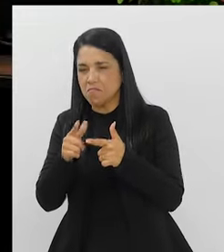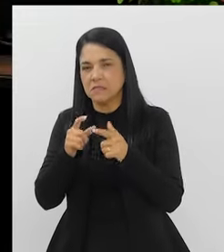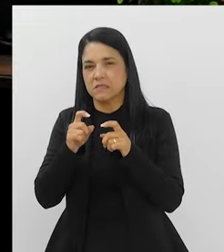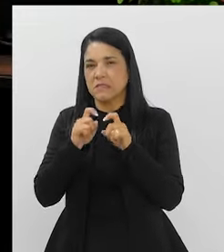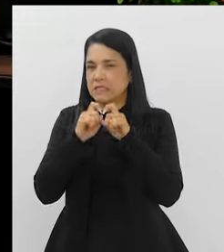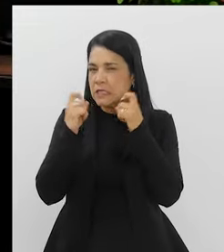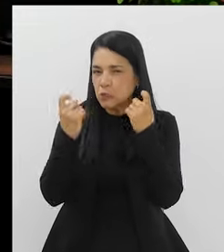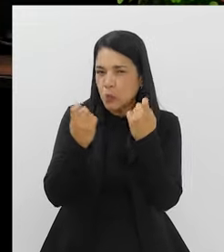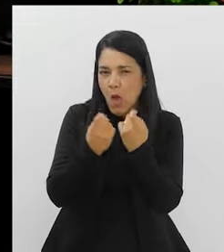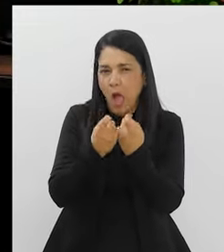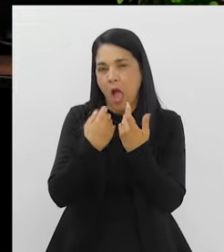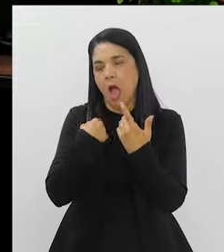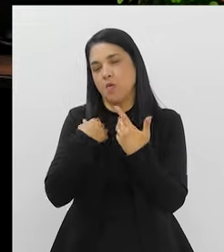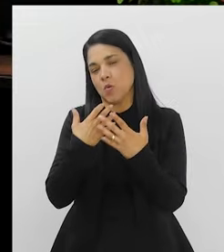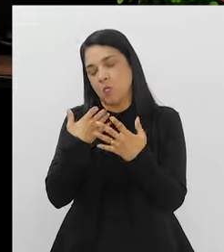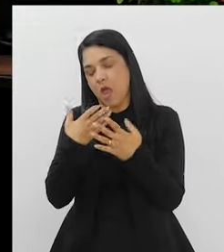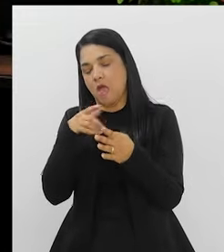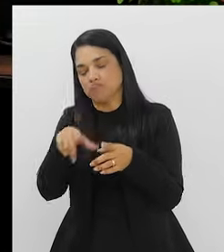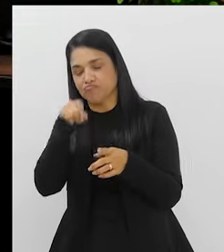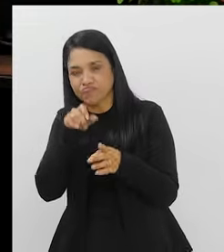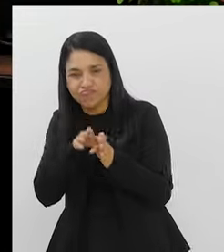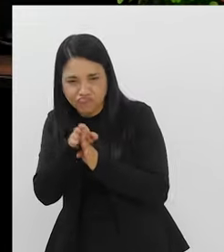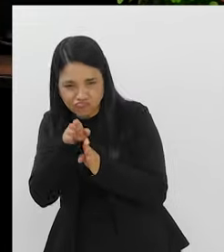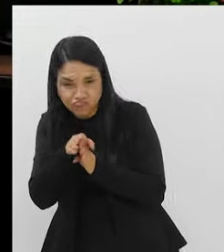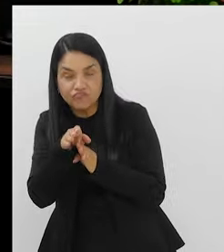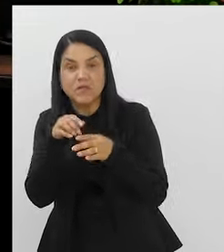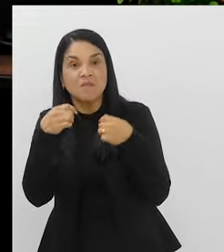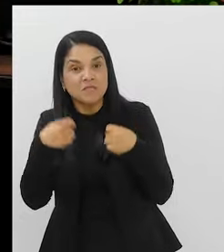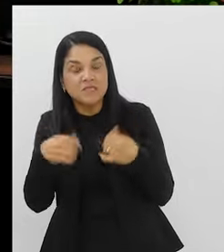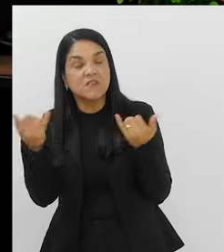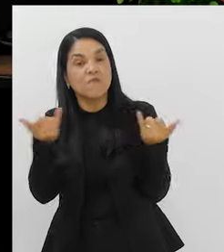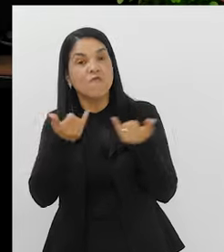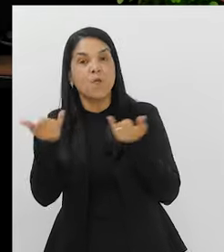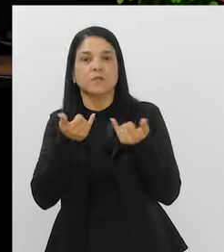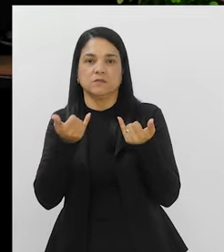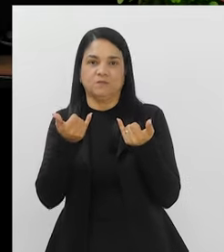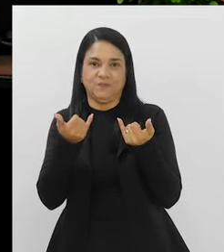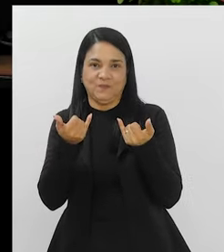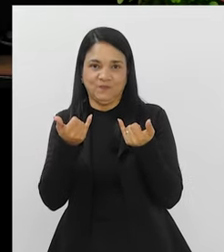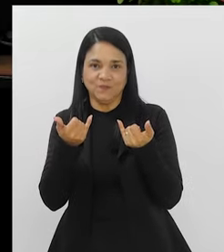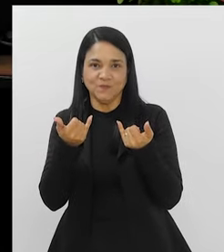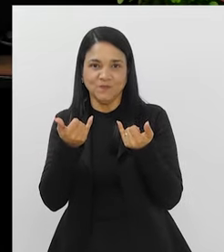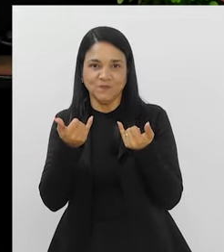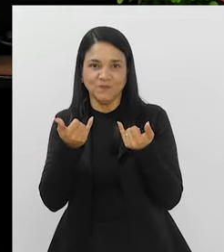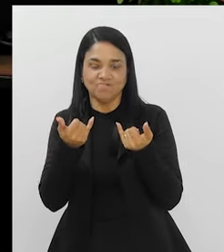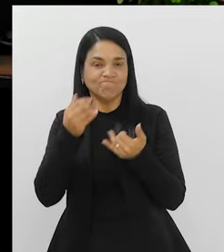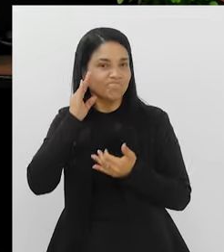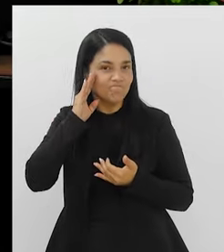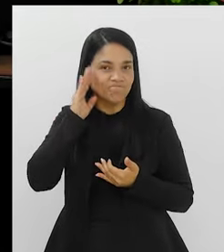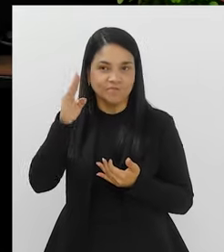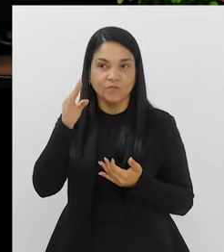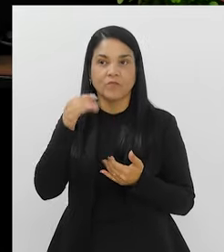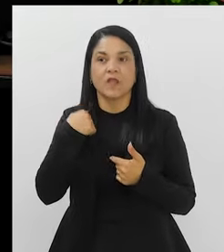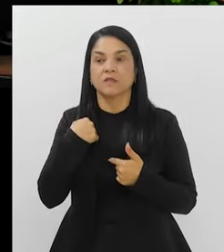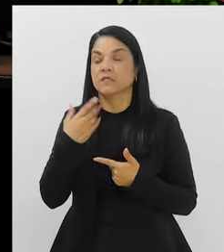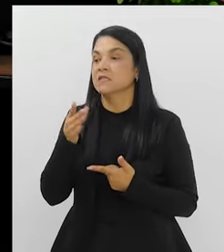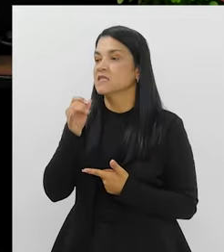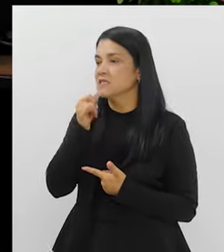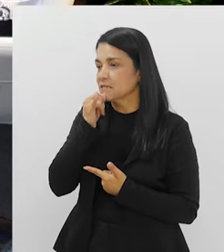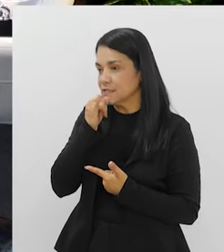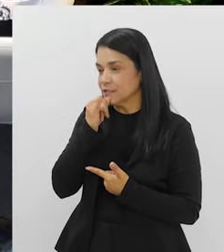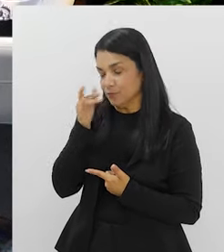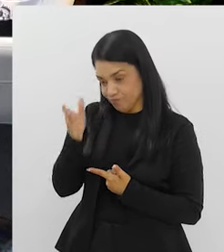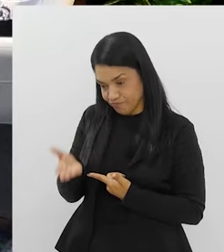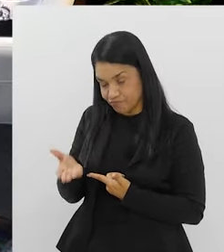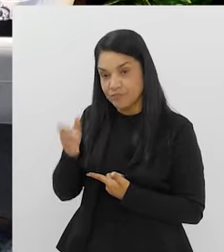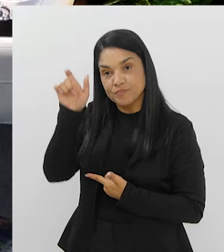minha orientação sexual é essa, eu gostaria de saber. Vá... Informação é sempre necessária. É informação, justamente. Porque a